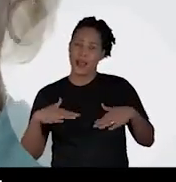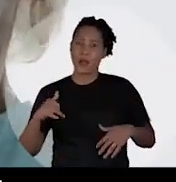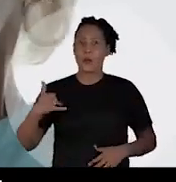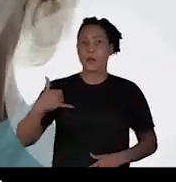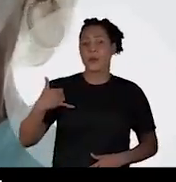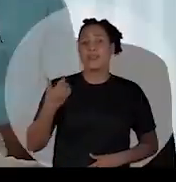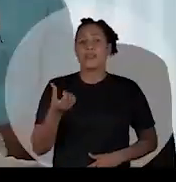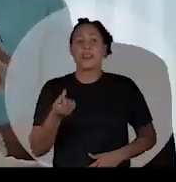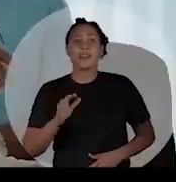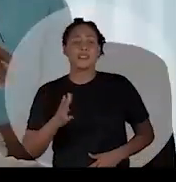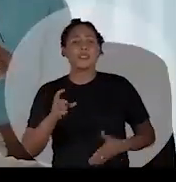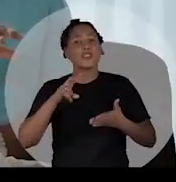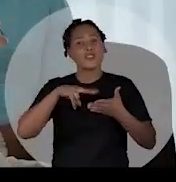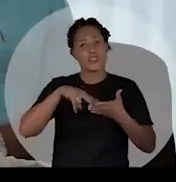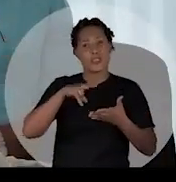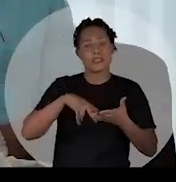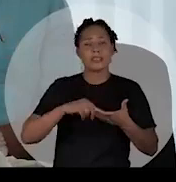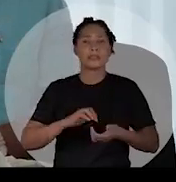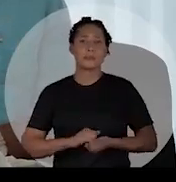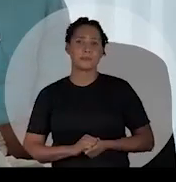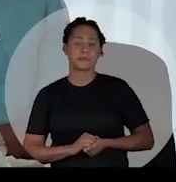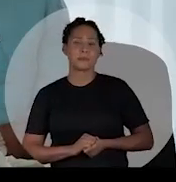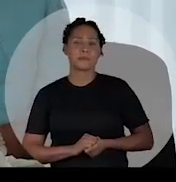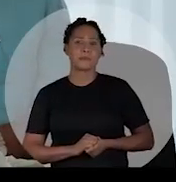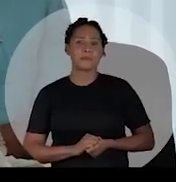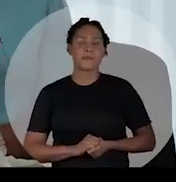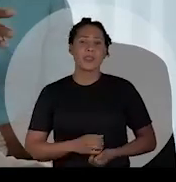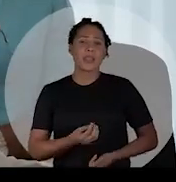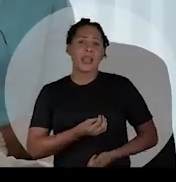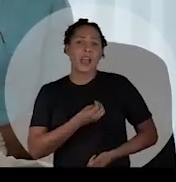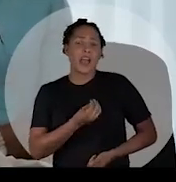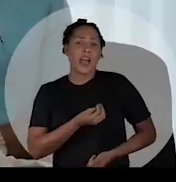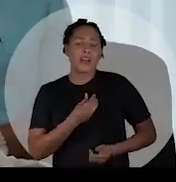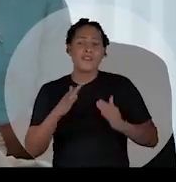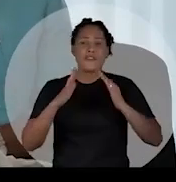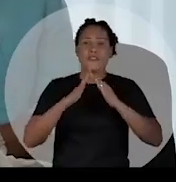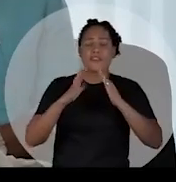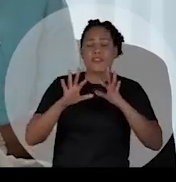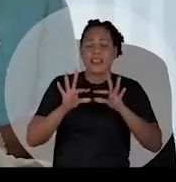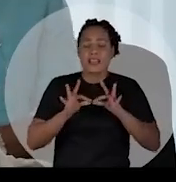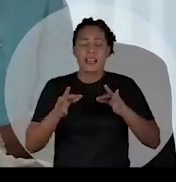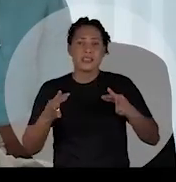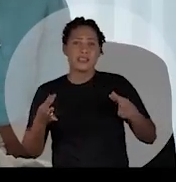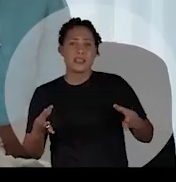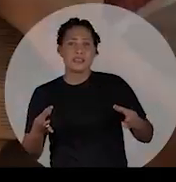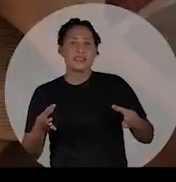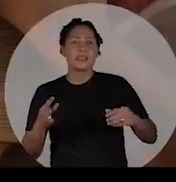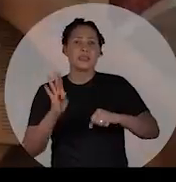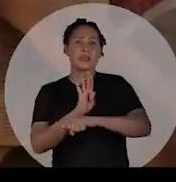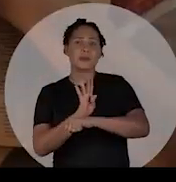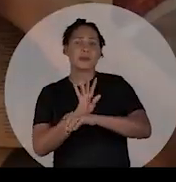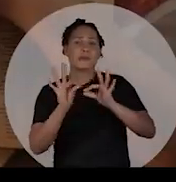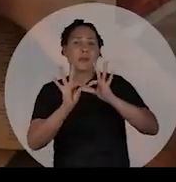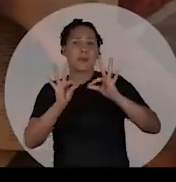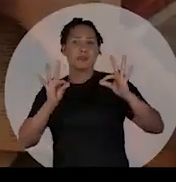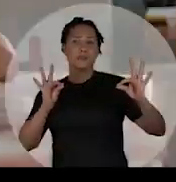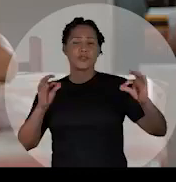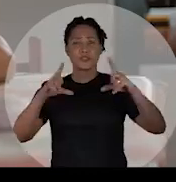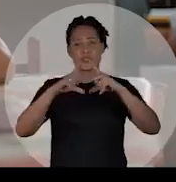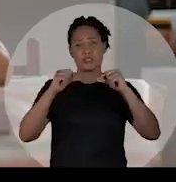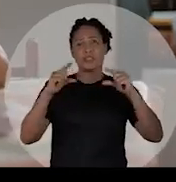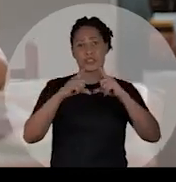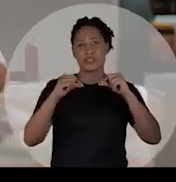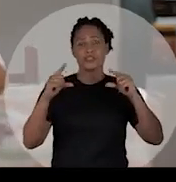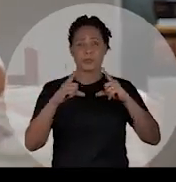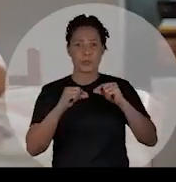não me deu trabalho. O Linoberg com 6 anos, quando eu chegava em casa, ele estava com o catálogo de telefone lendo. Foi assim, morando em